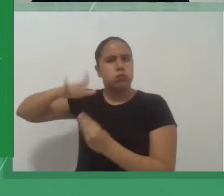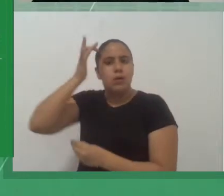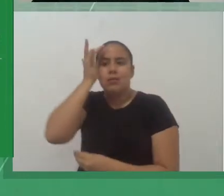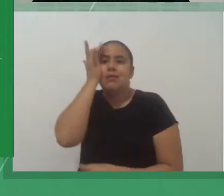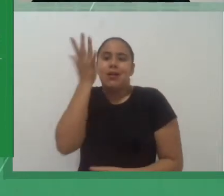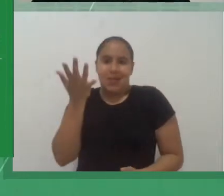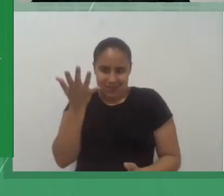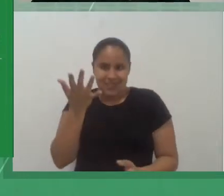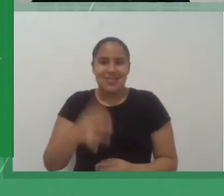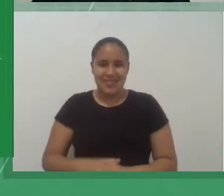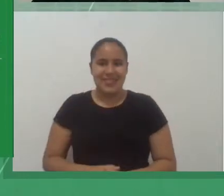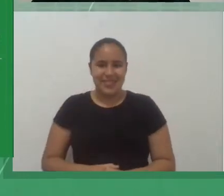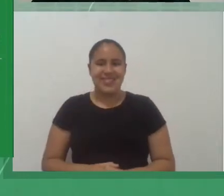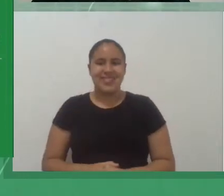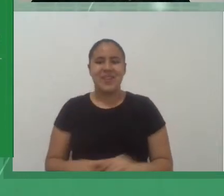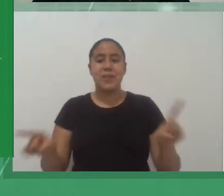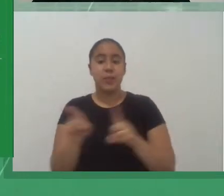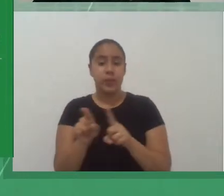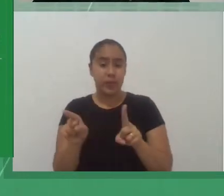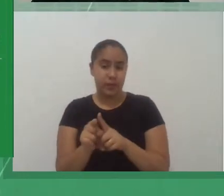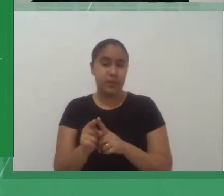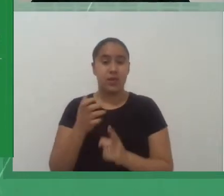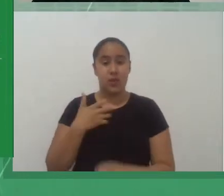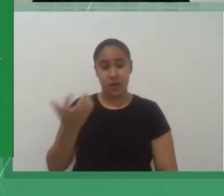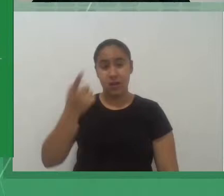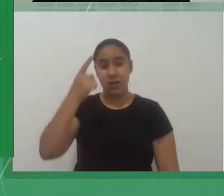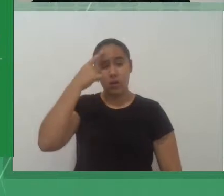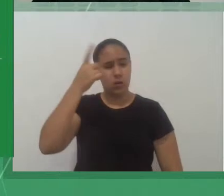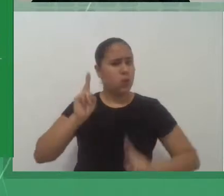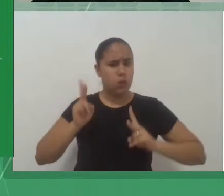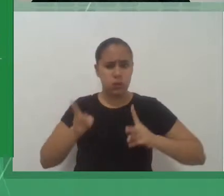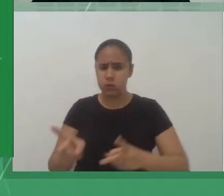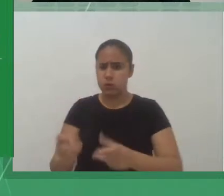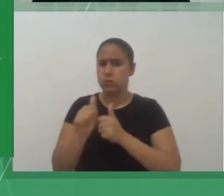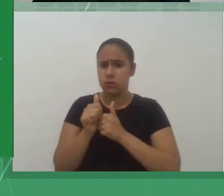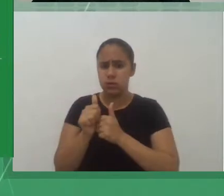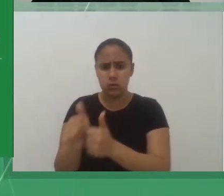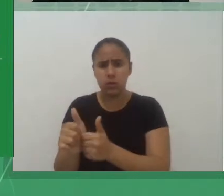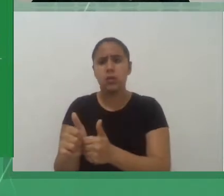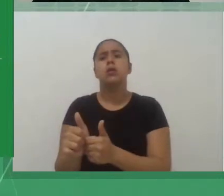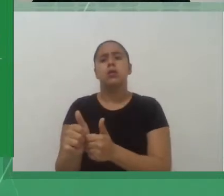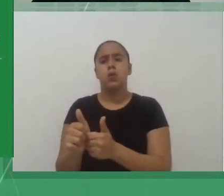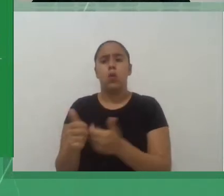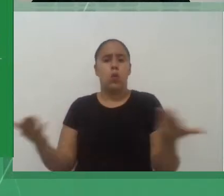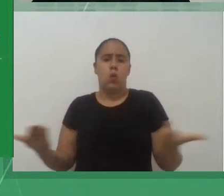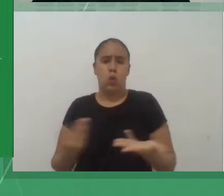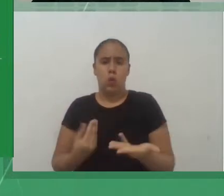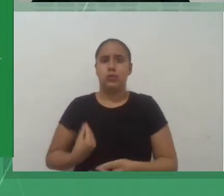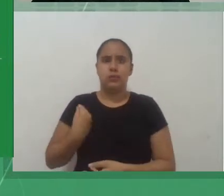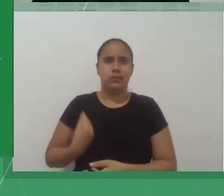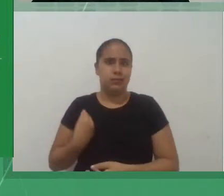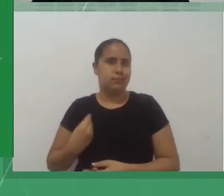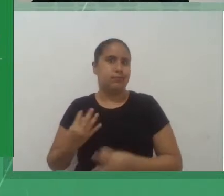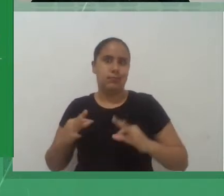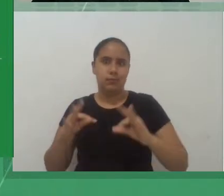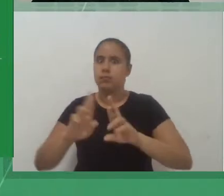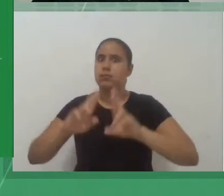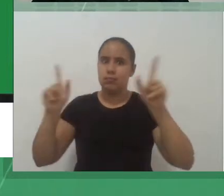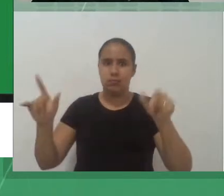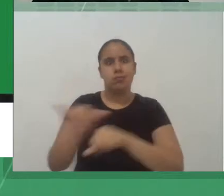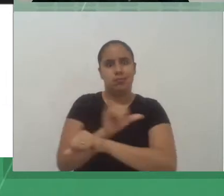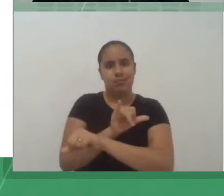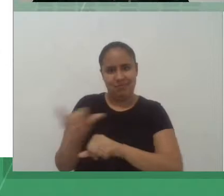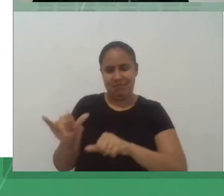E também seguir ali o que preconiza a BMCC nos dias atuais. Pode avançar, professor, por